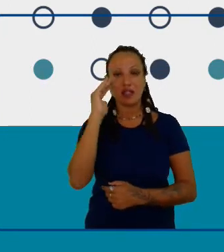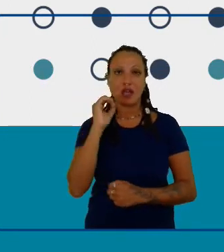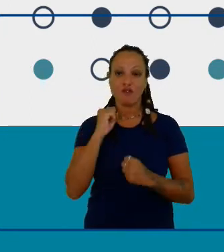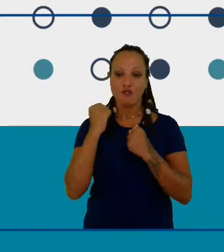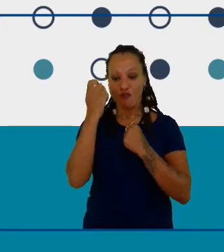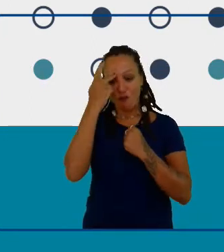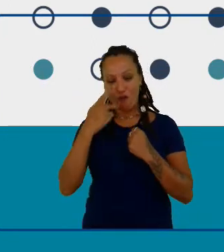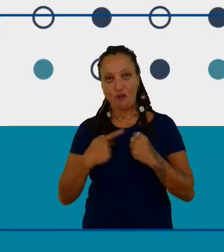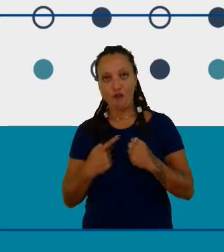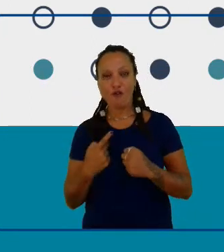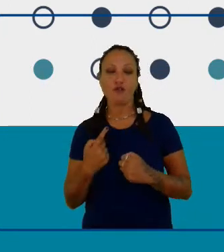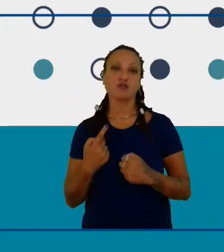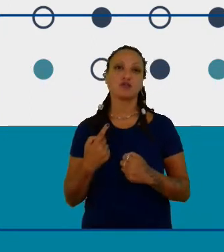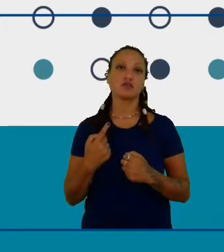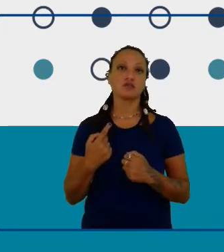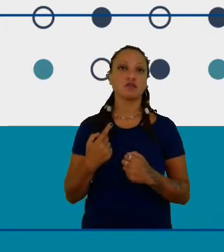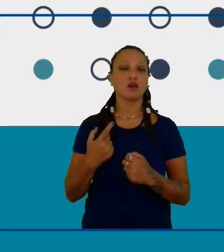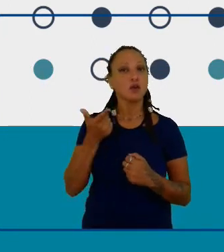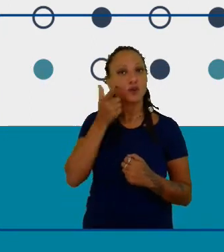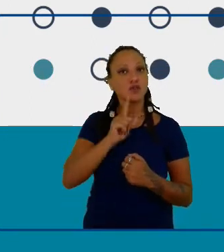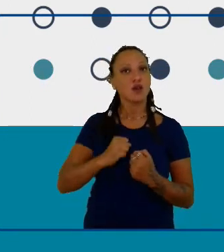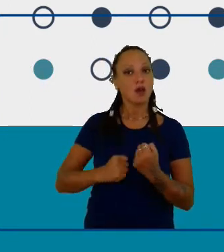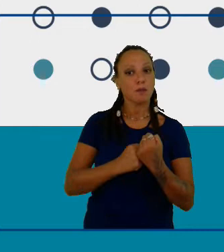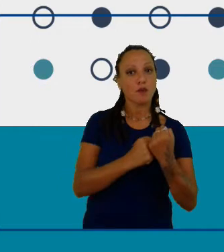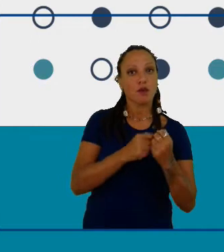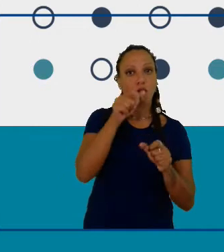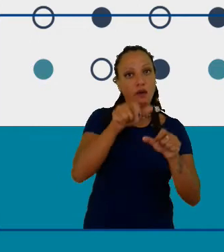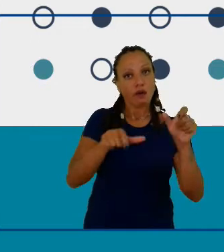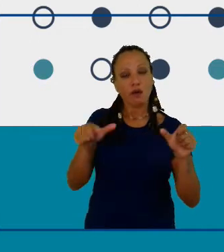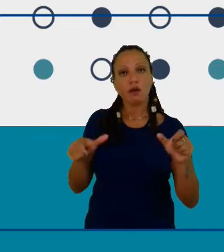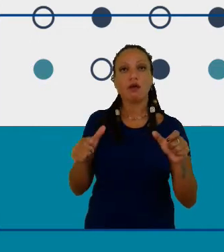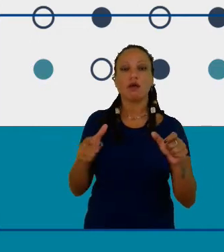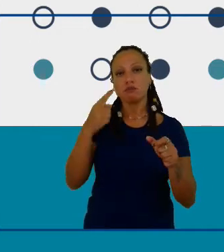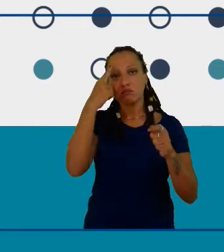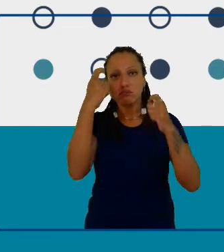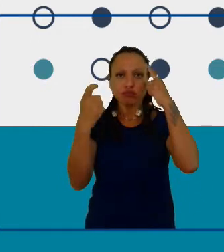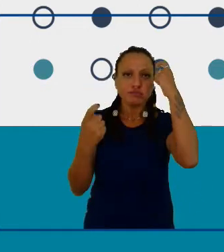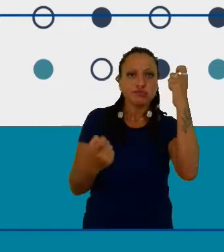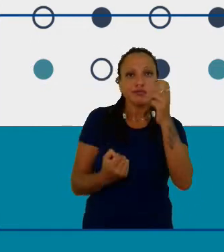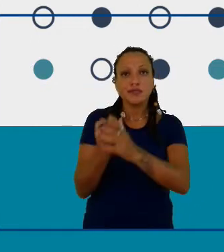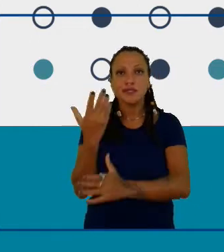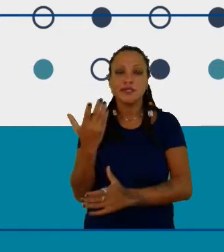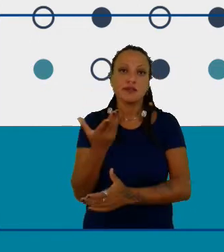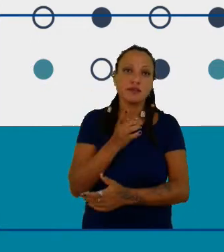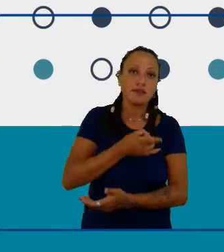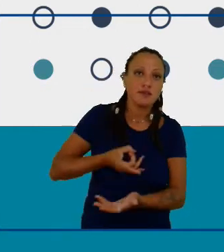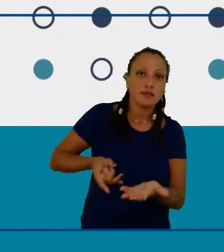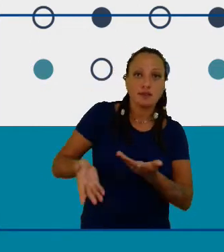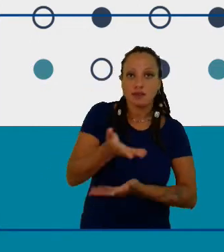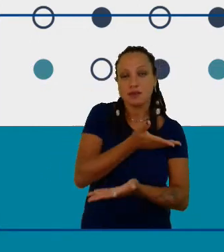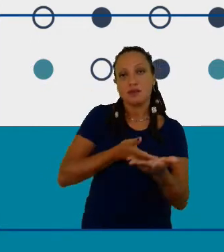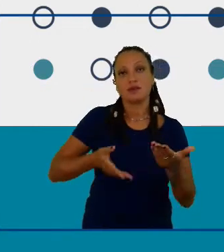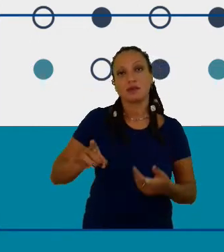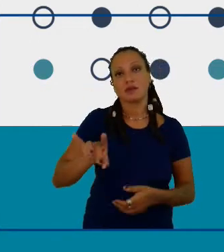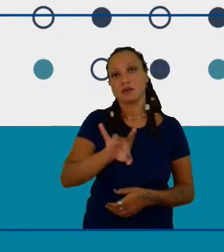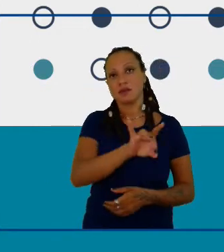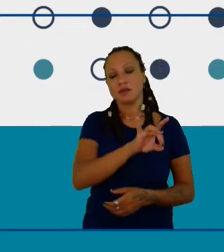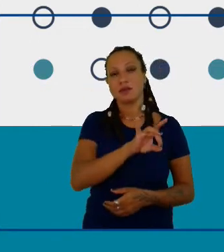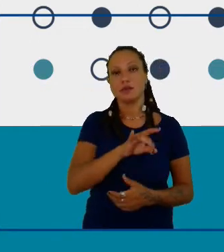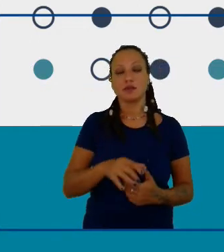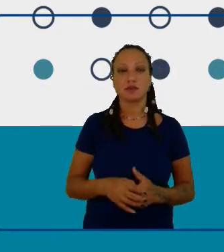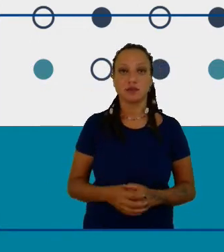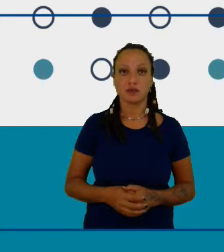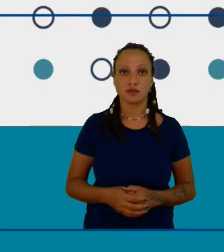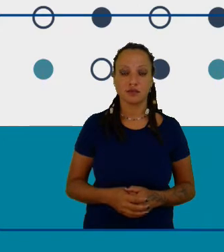conseguirem apoiar uns aos outros e serem criativos com cada um com cada uma das forças trazidas